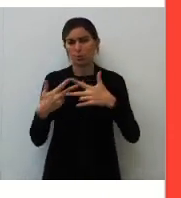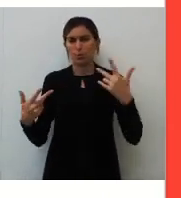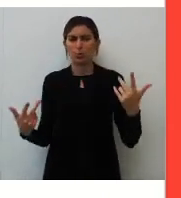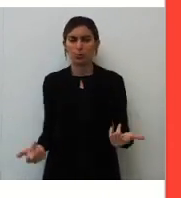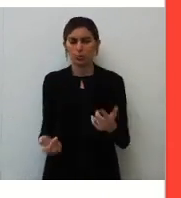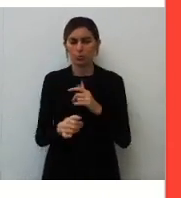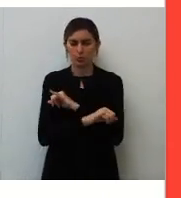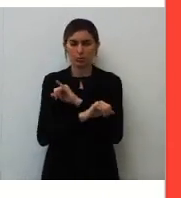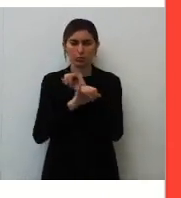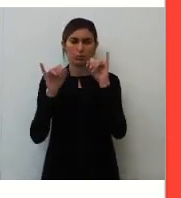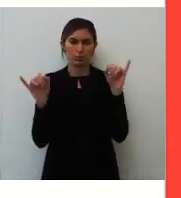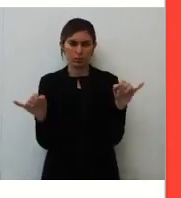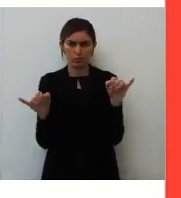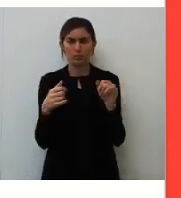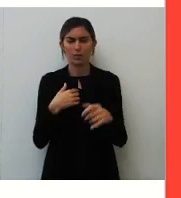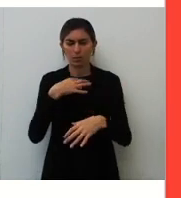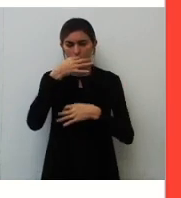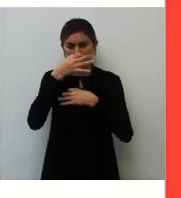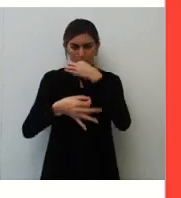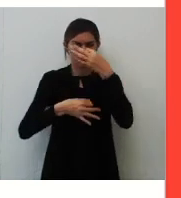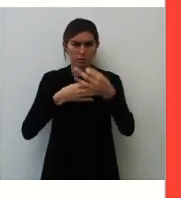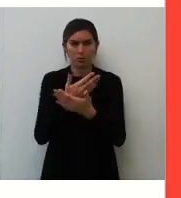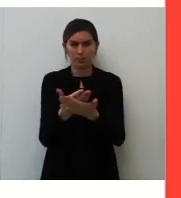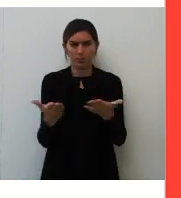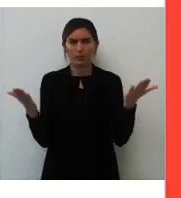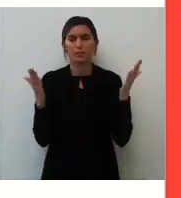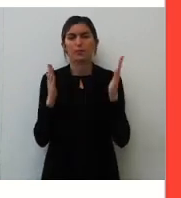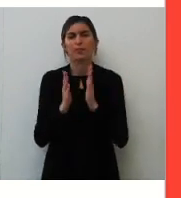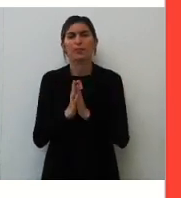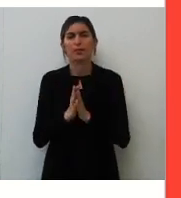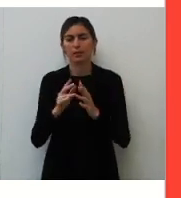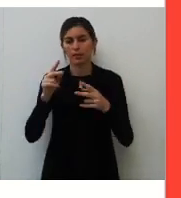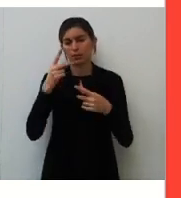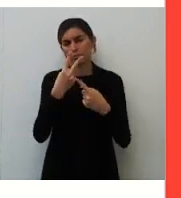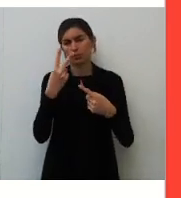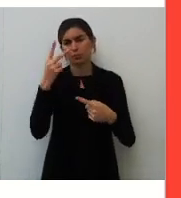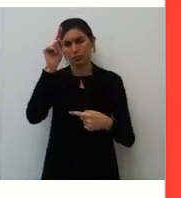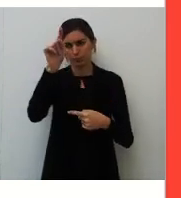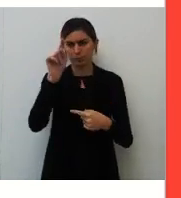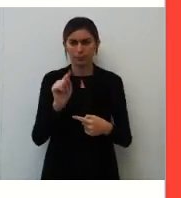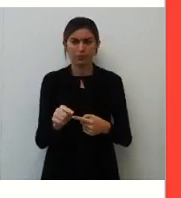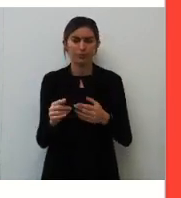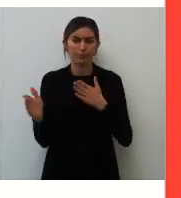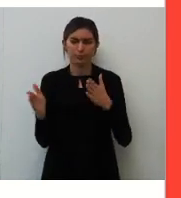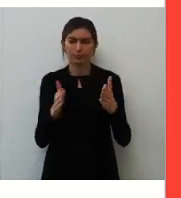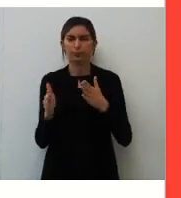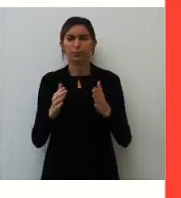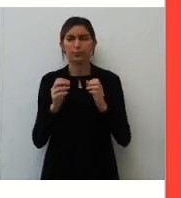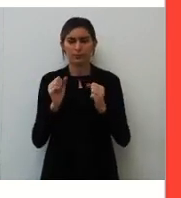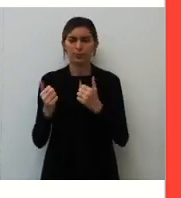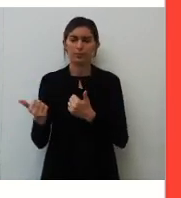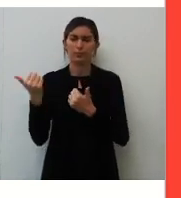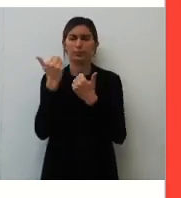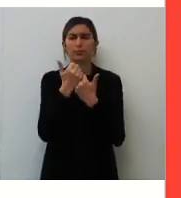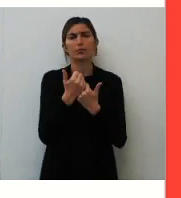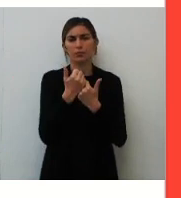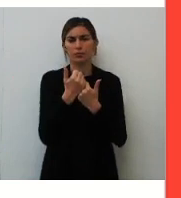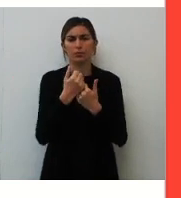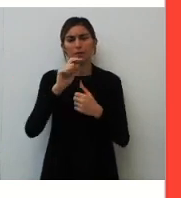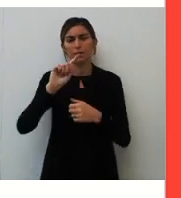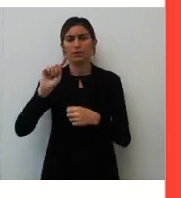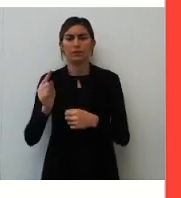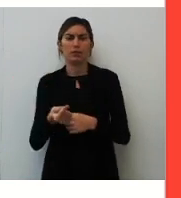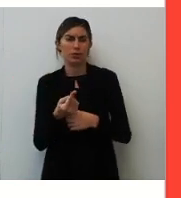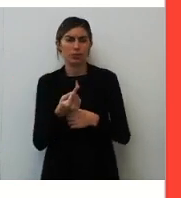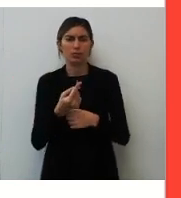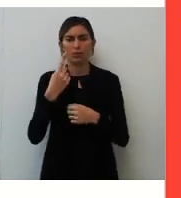enunciar. Já, já eu quero dar uma dica sobre isso pra vocês, tá? Os dois pontos do período acima poderiam ser substituídos por vírgula,